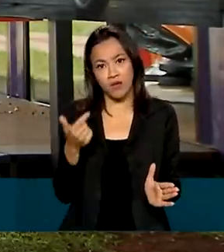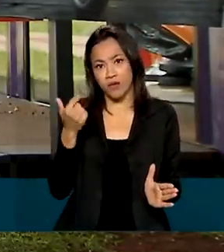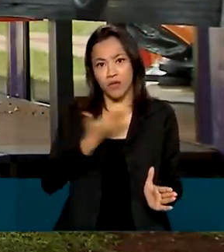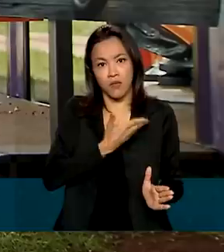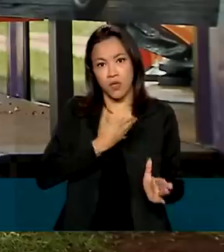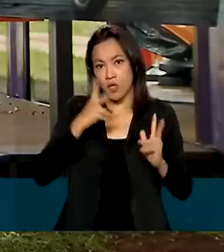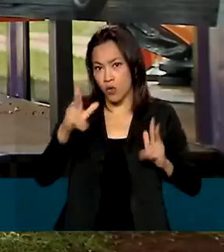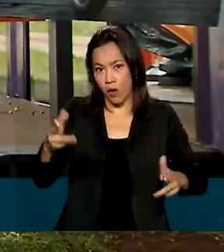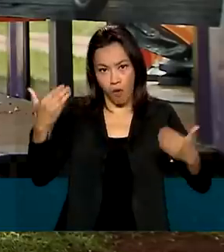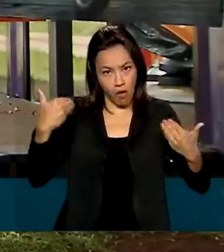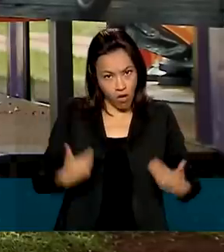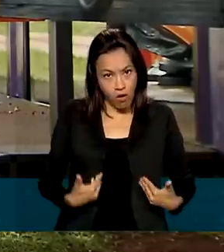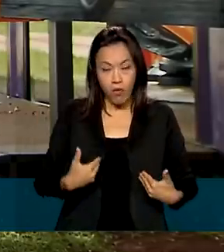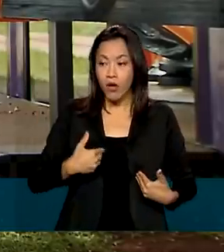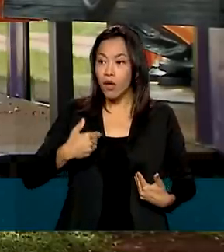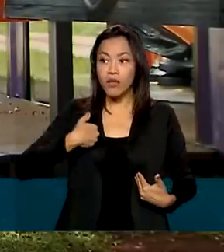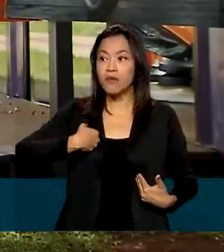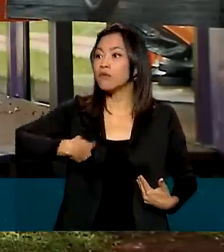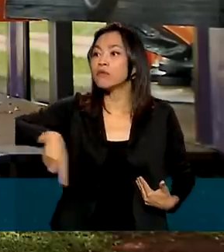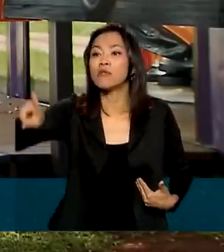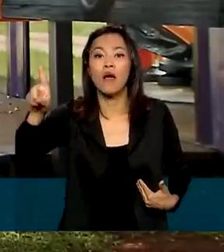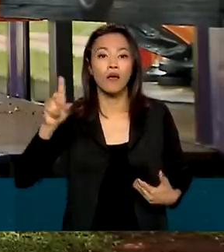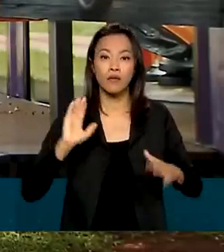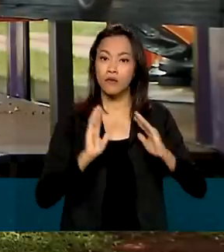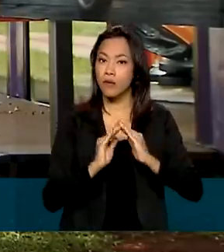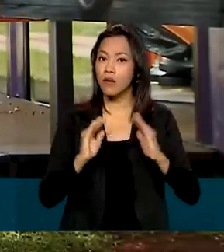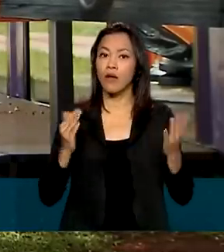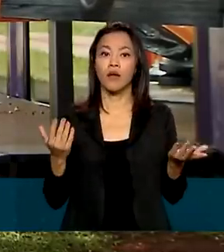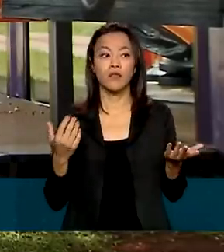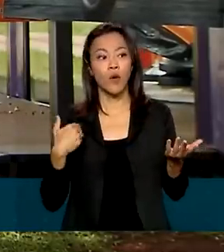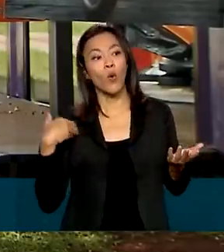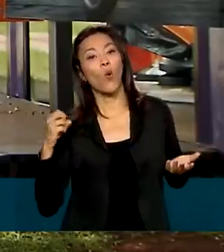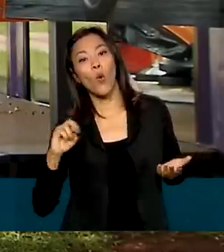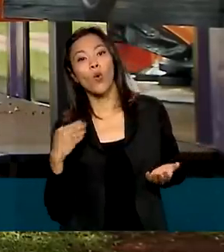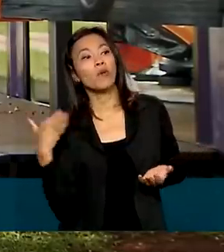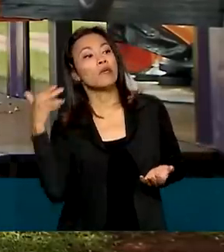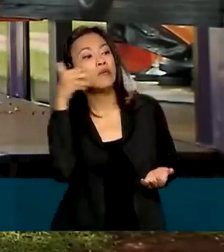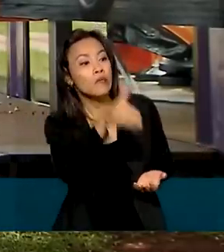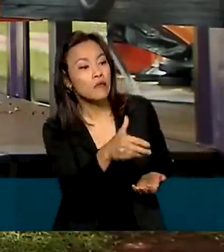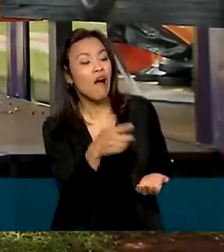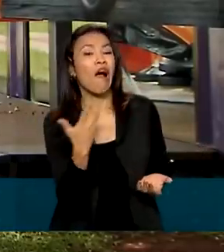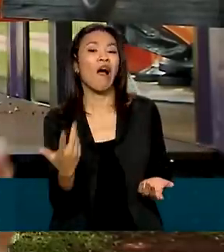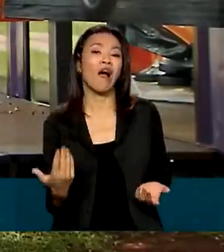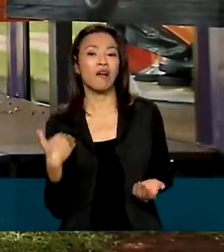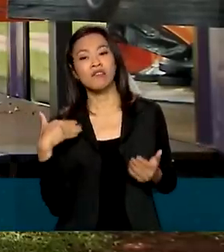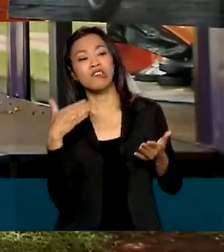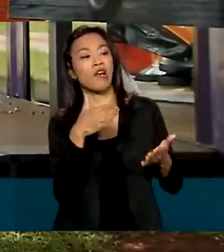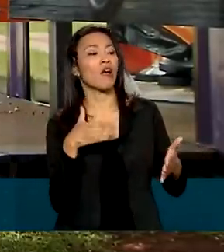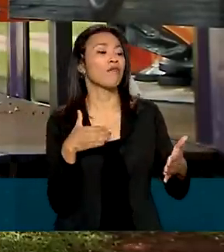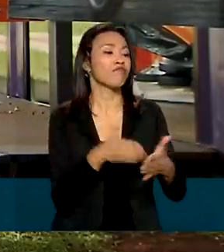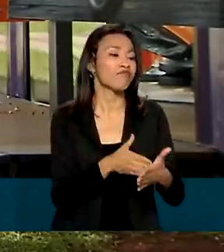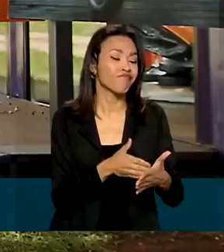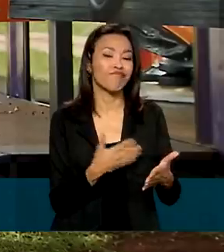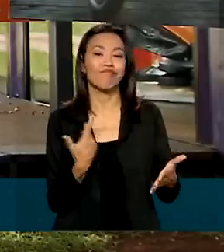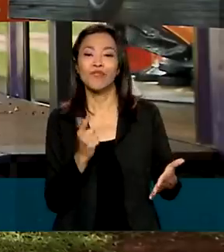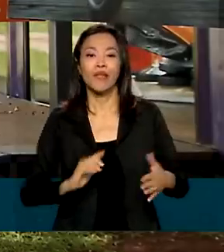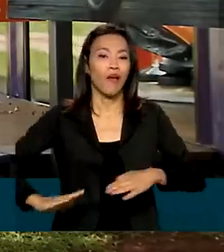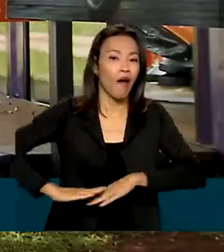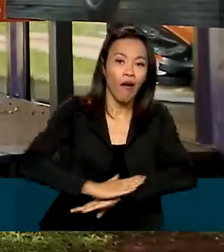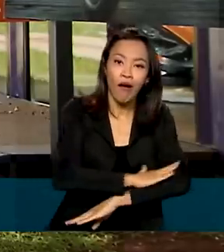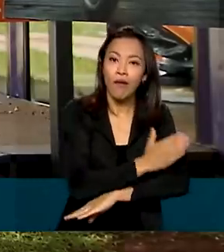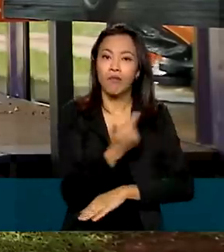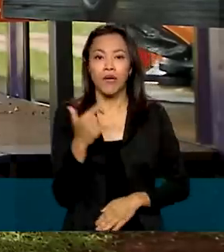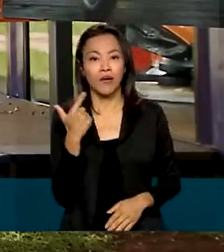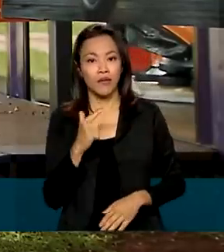que deixam muitas vezes de sair, deixam de ir a algum lugar, porque vai chegar lá, não vai ter uma rampa, vai ser só escada,